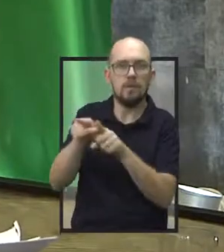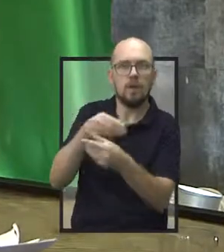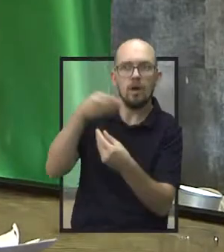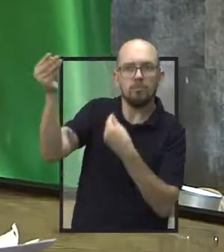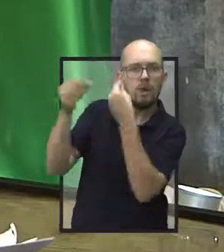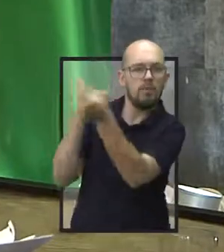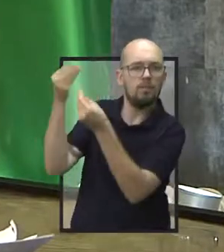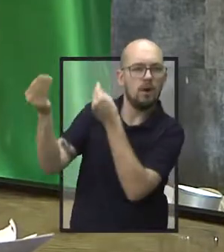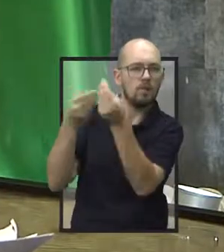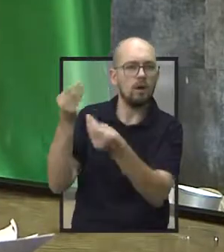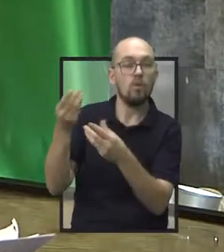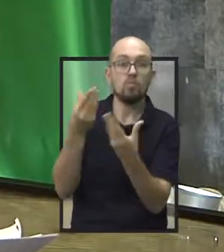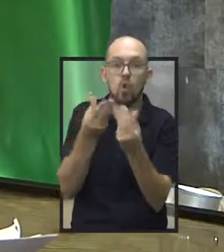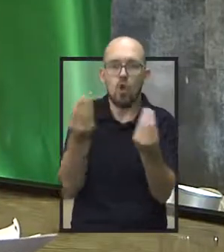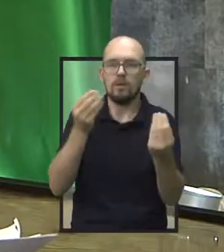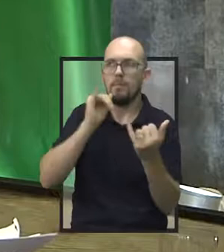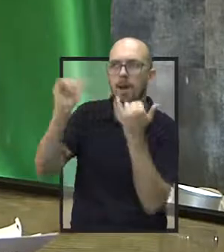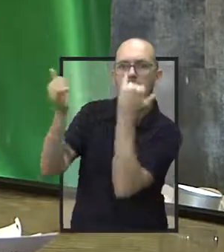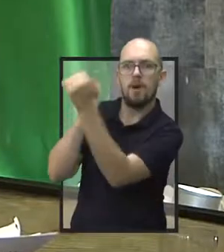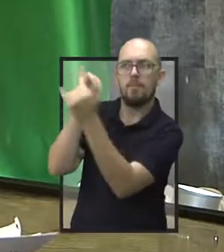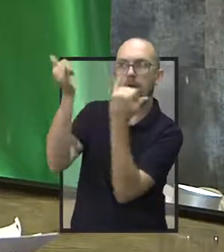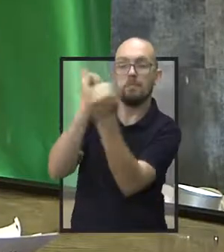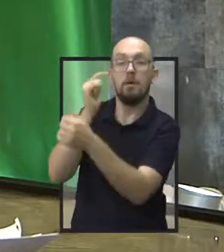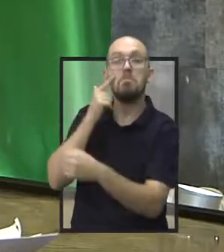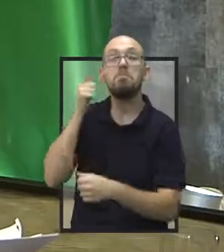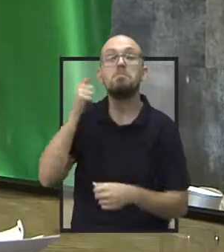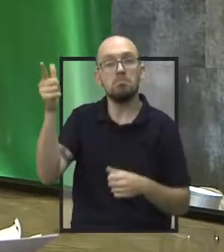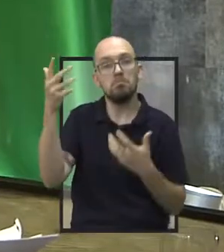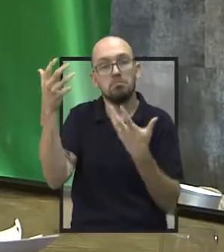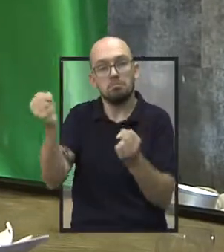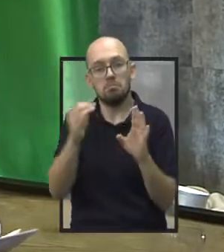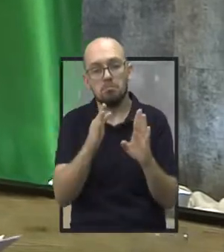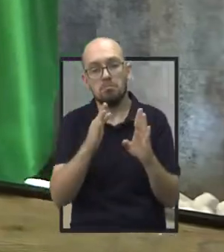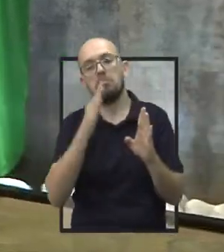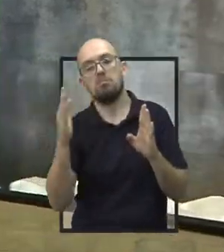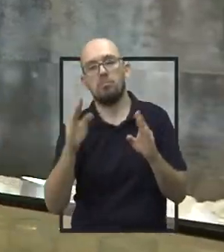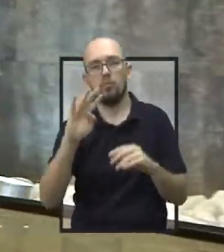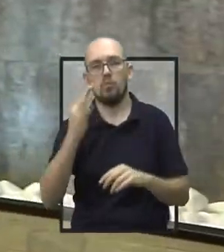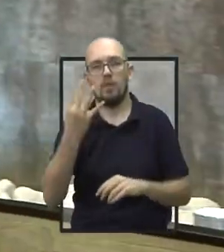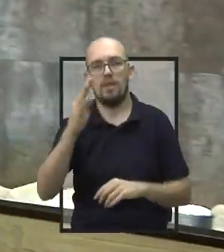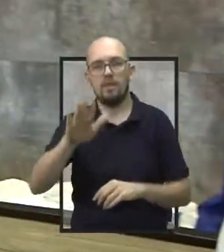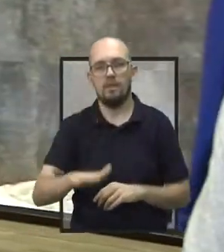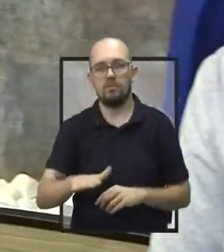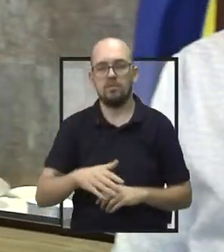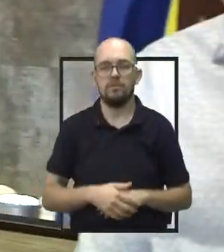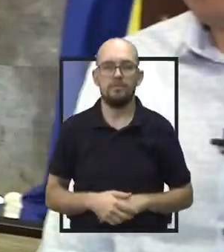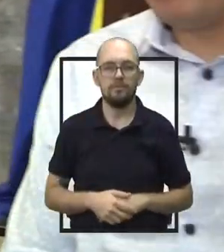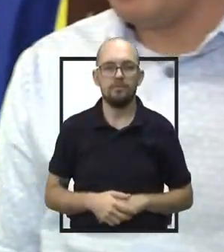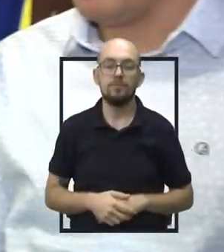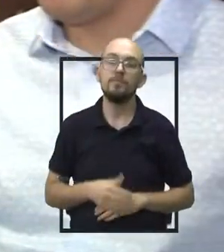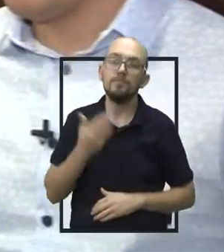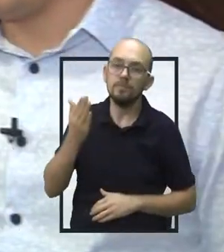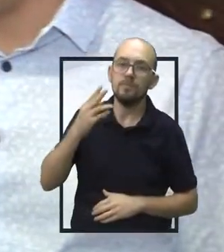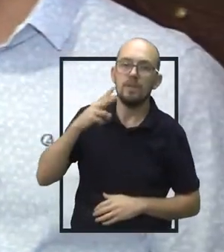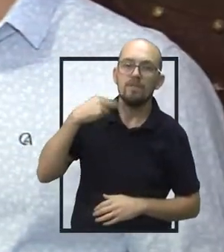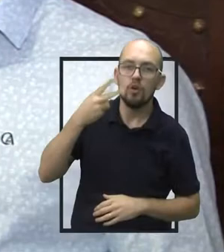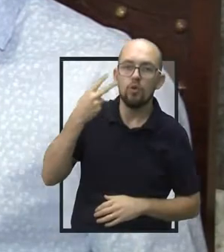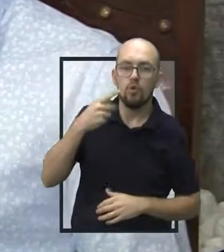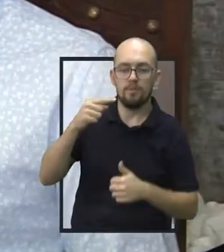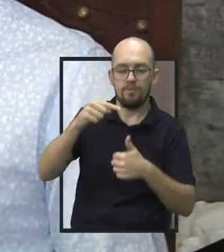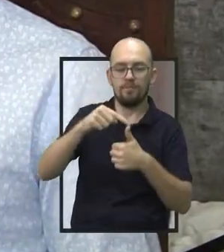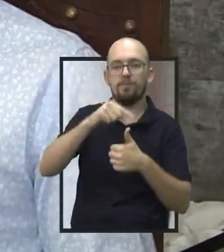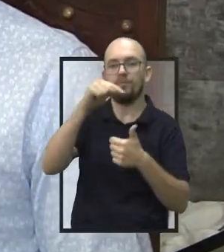tentando estender o horário bancário até às 16 horas. Vereador, um outro requerimento em que